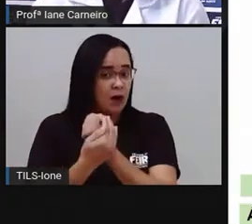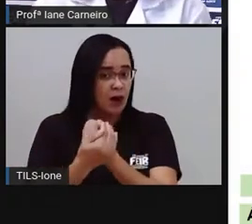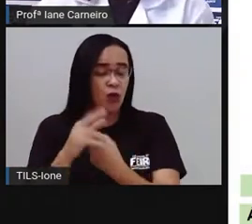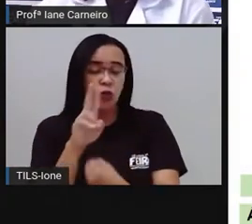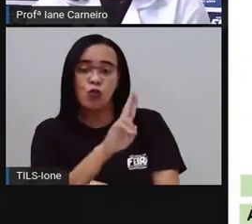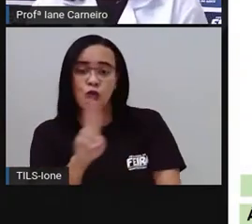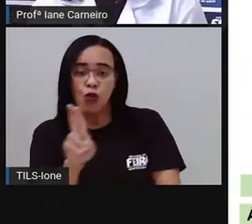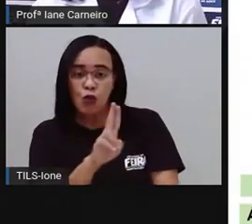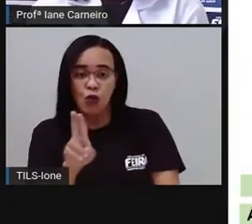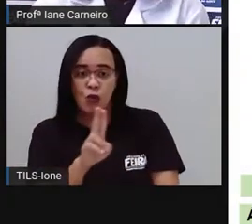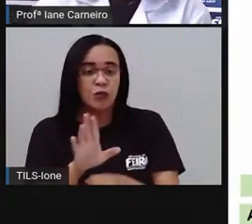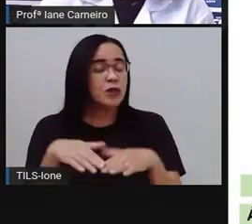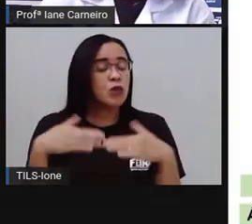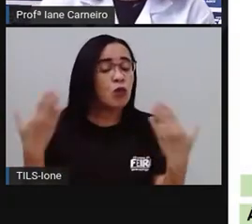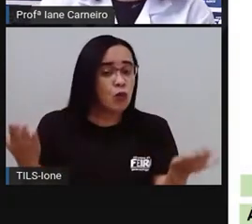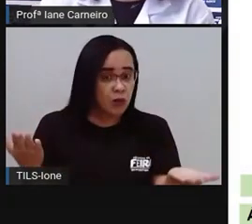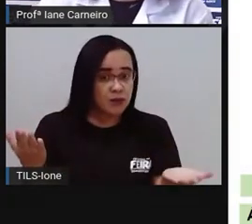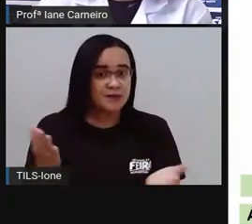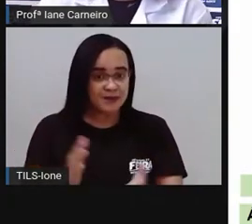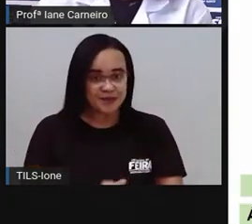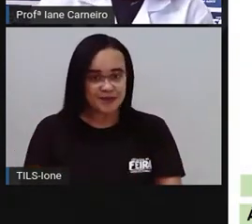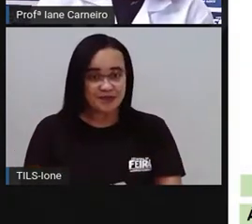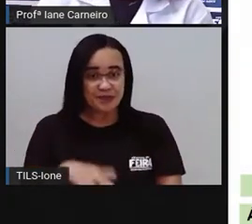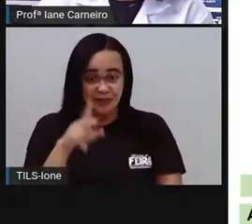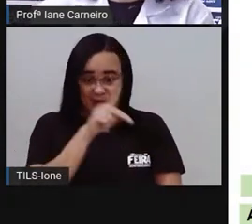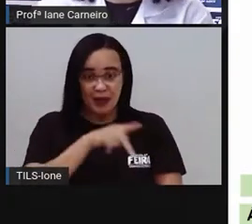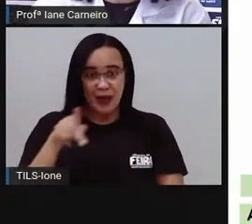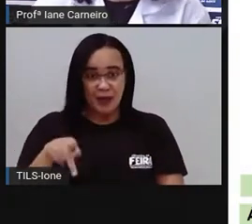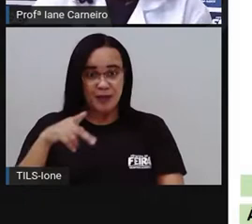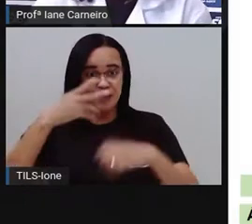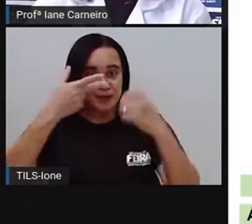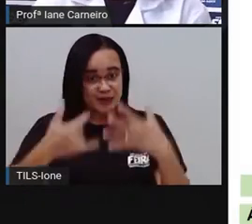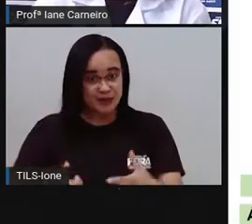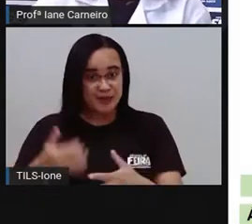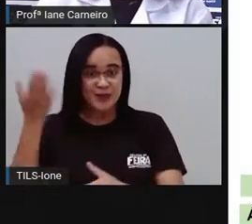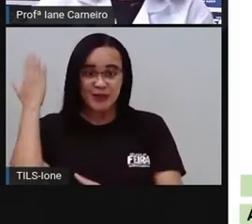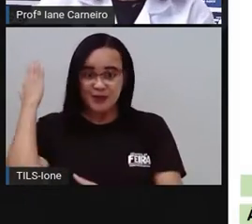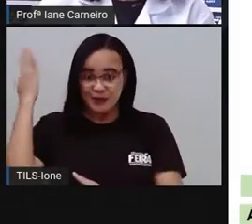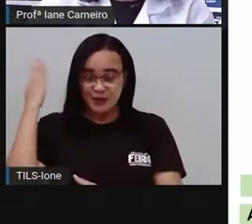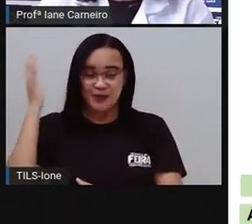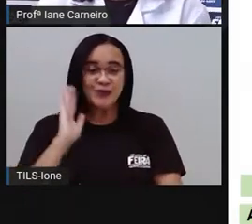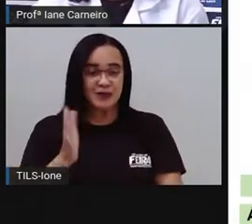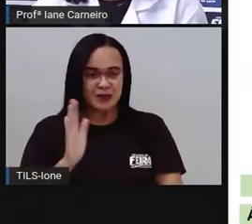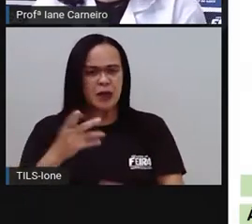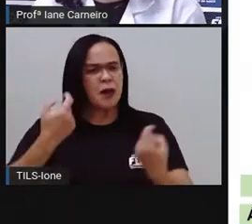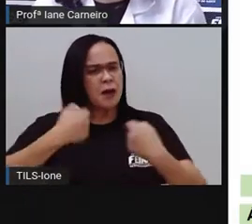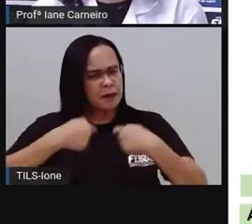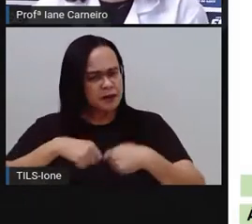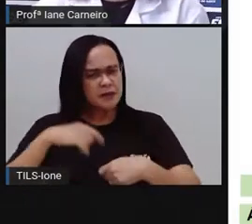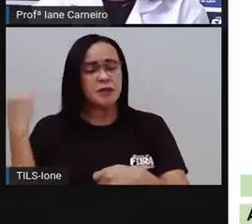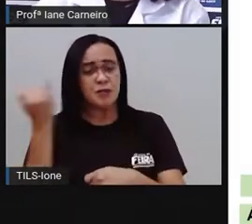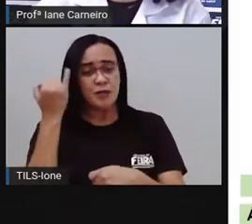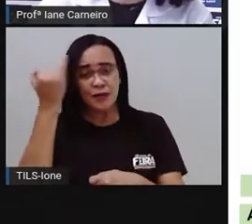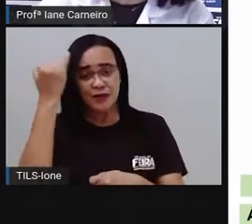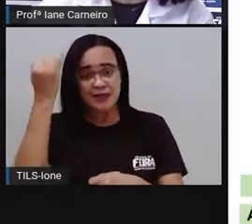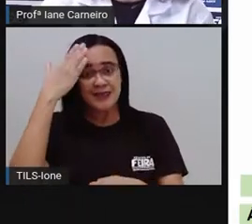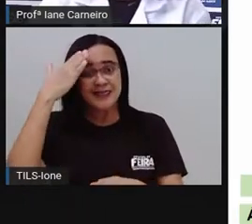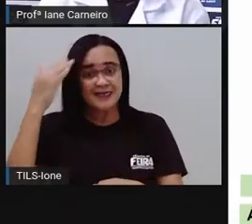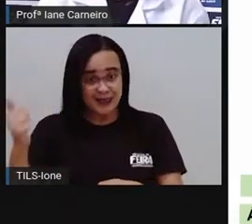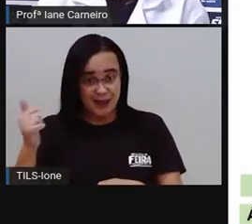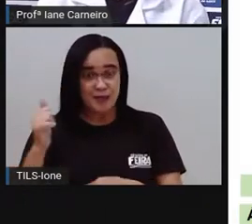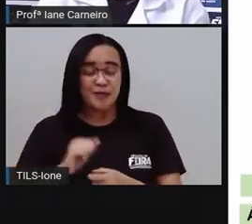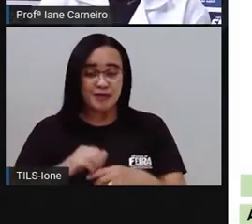é porque a Pró conversou com vocês na aula, Nas aulas passadas, que a gente precisa, né? Saber o nome do bairro para poder pegar o